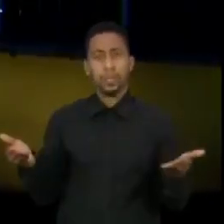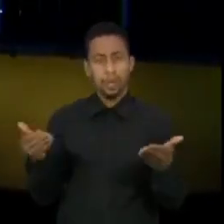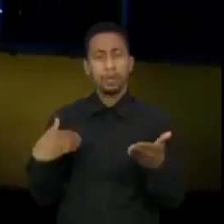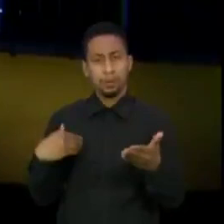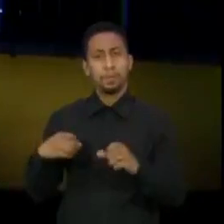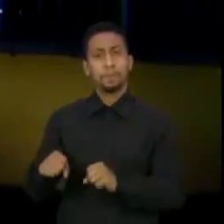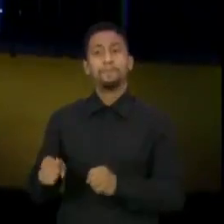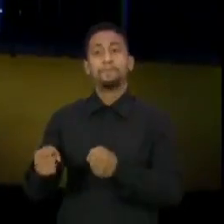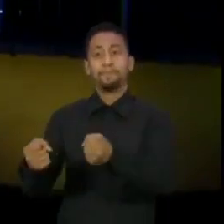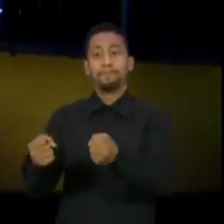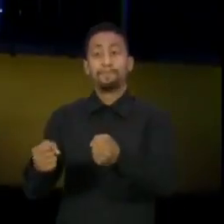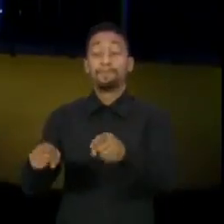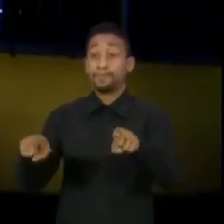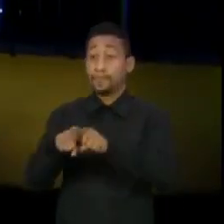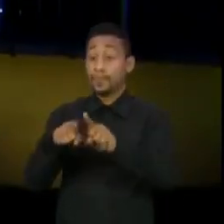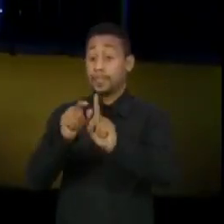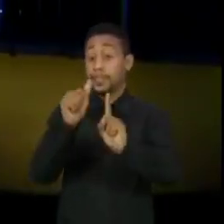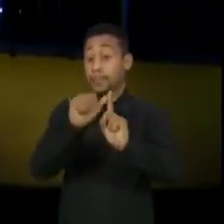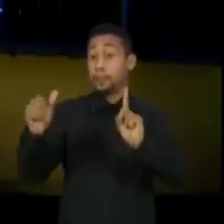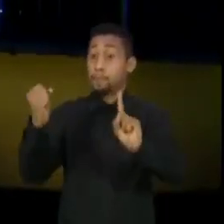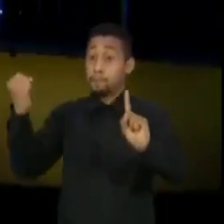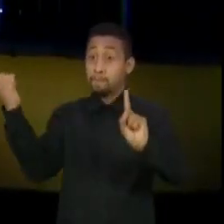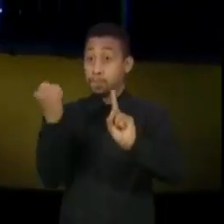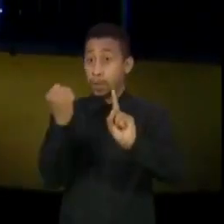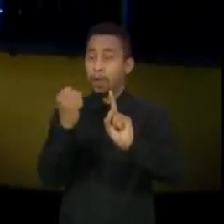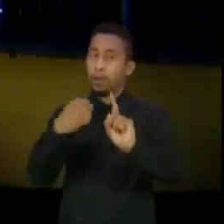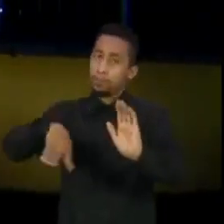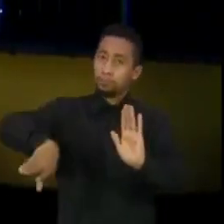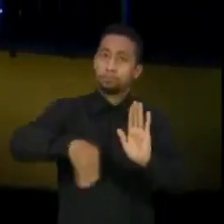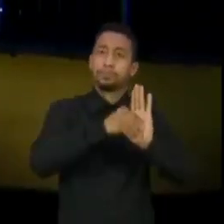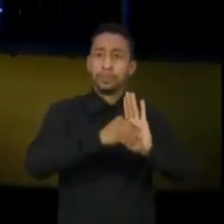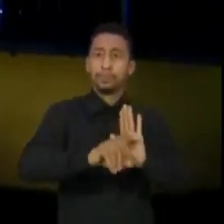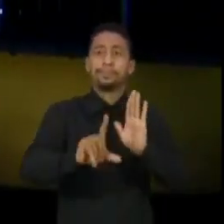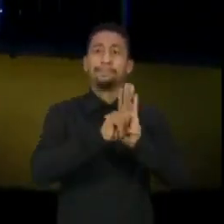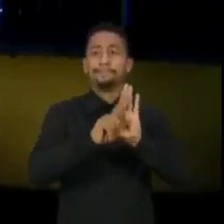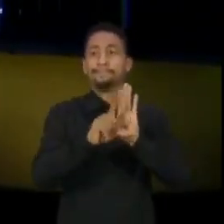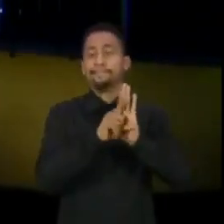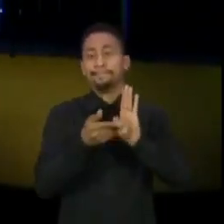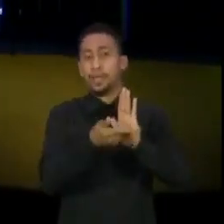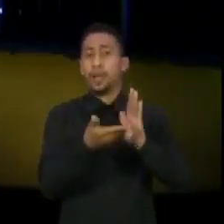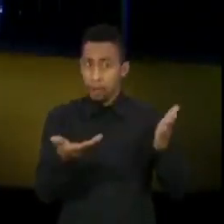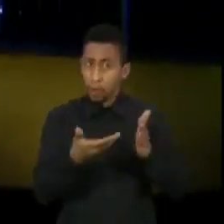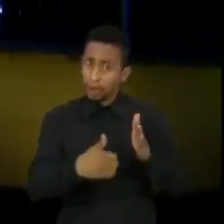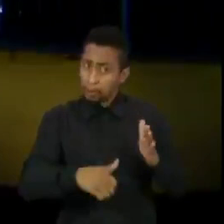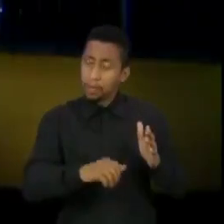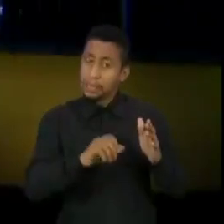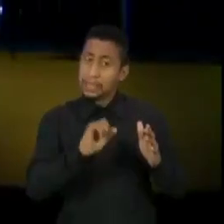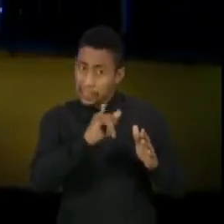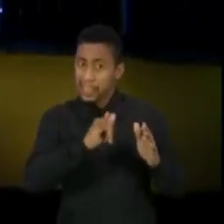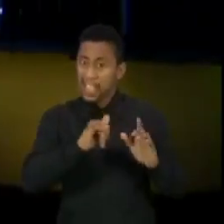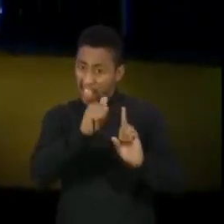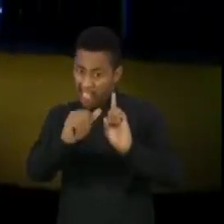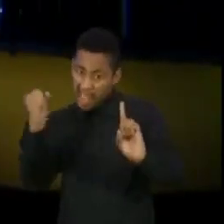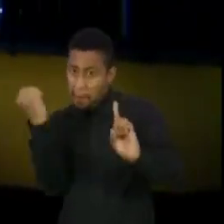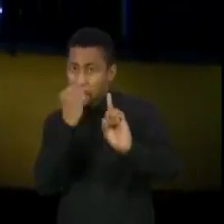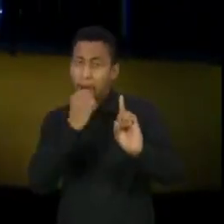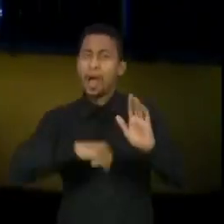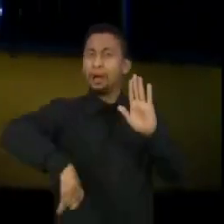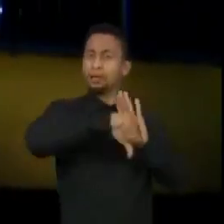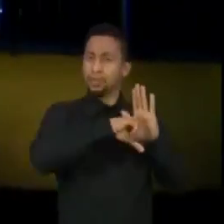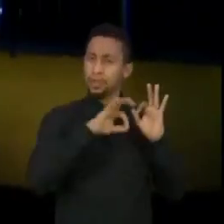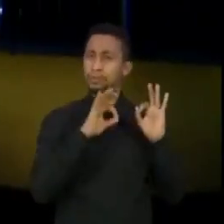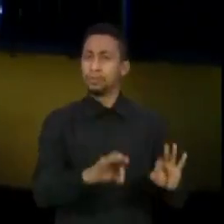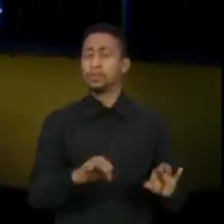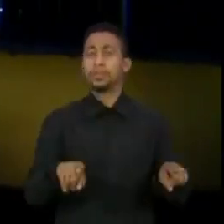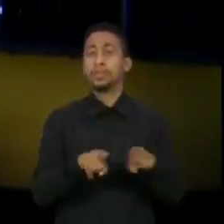colocamos o feminicídio na legislação penal brasileira, ele não estava lá. Nós aprovamos